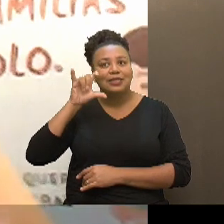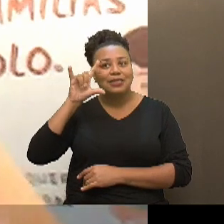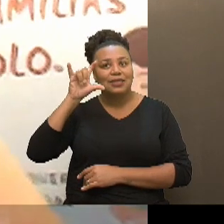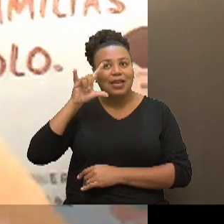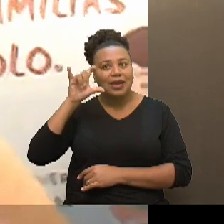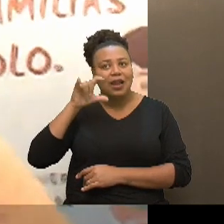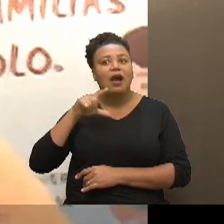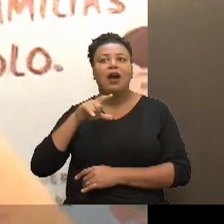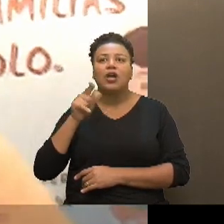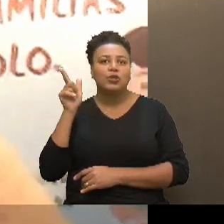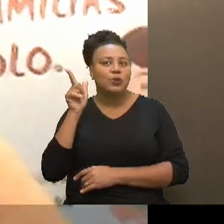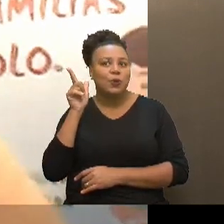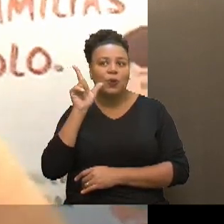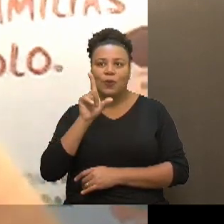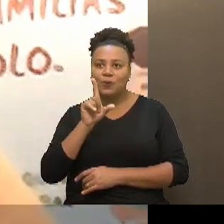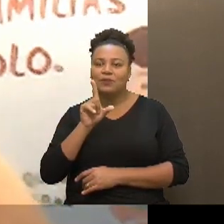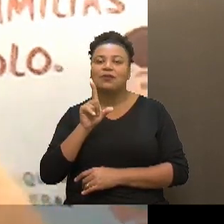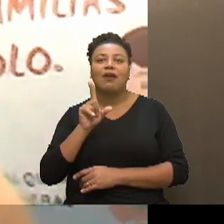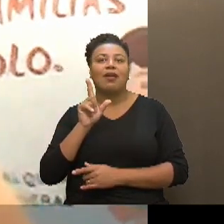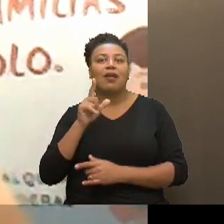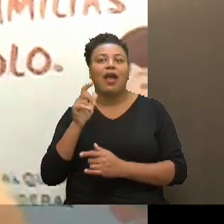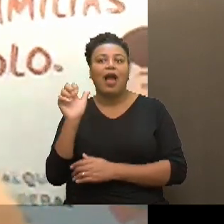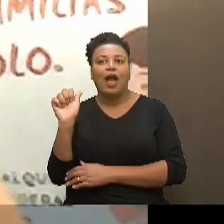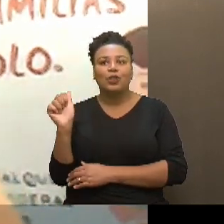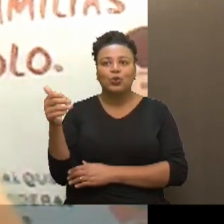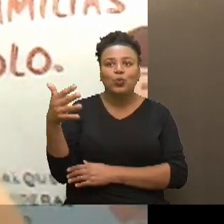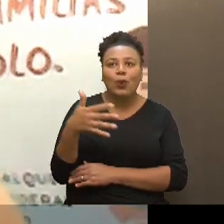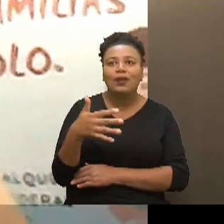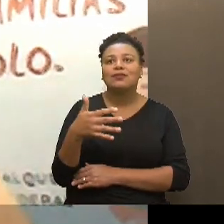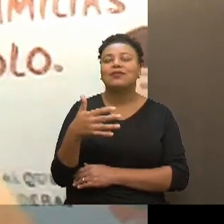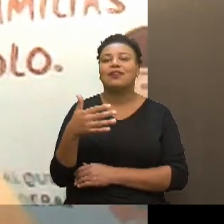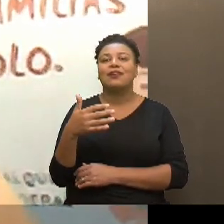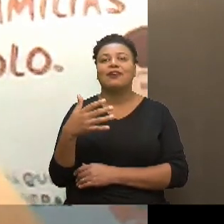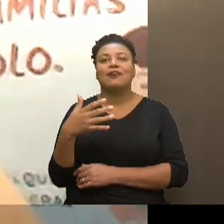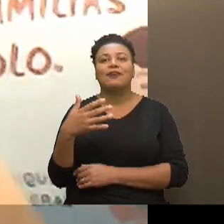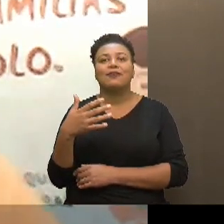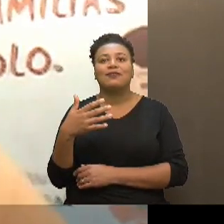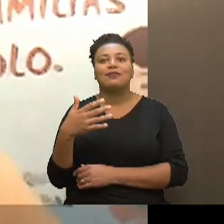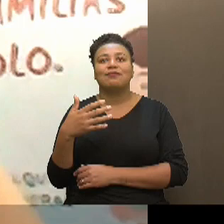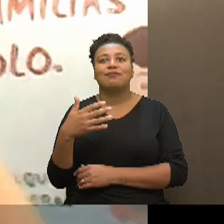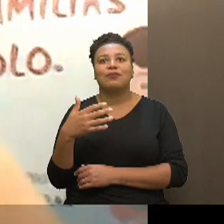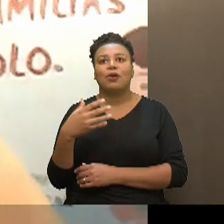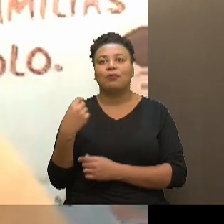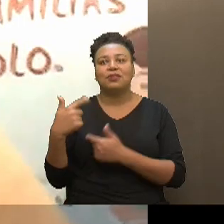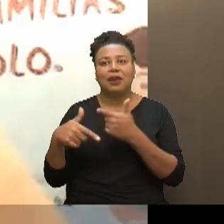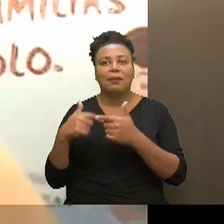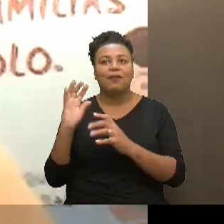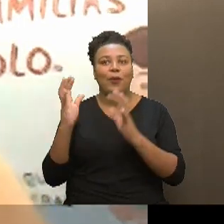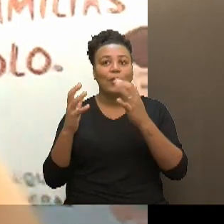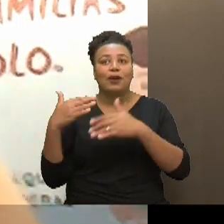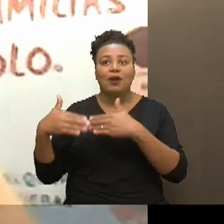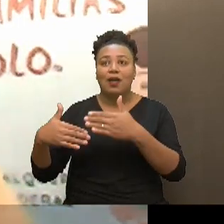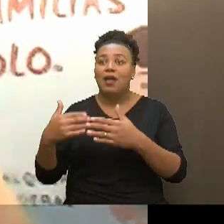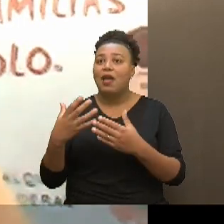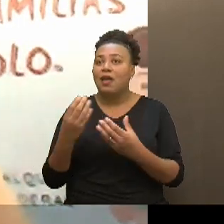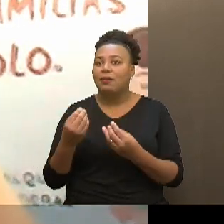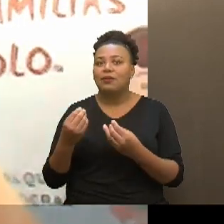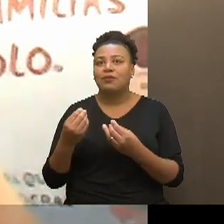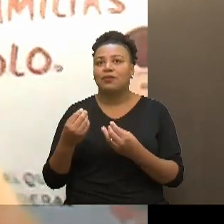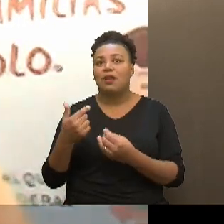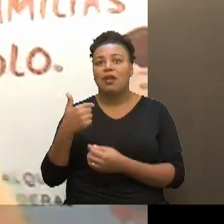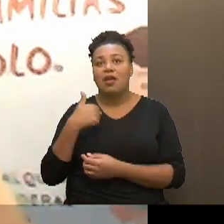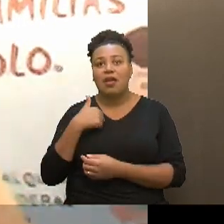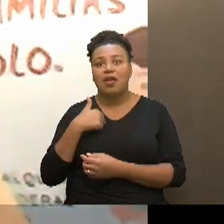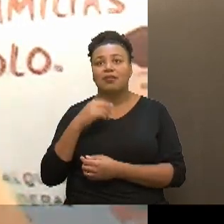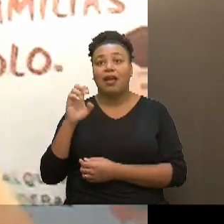a gente não consegue atualizar de uma forma né conforme o trabalho vai acontecendo porque é aquilo né da